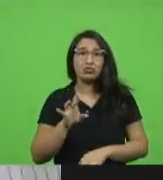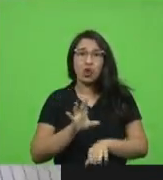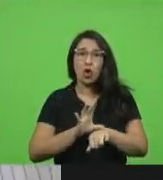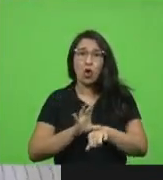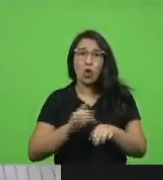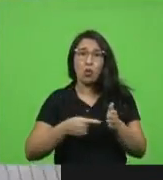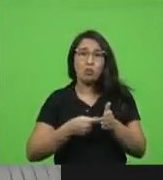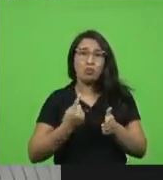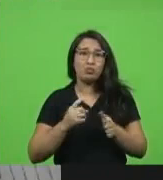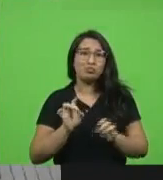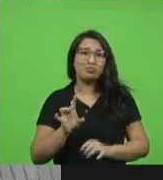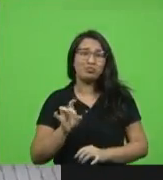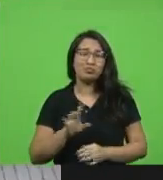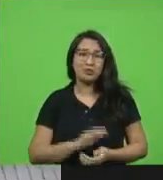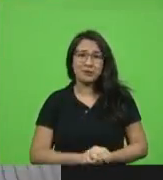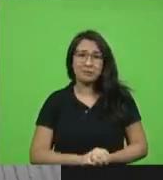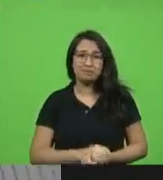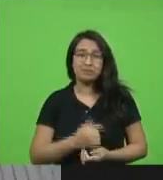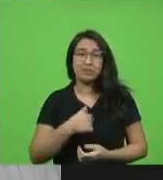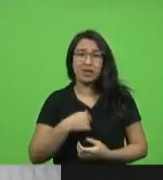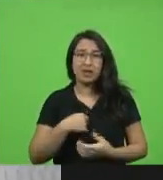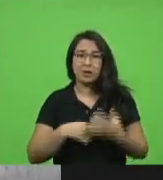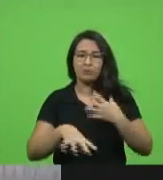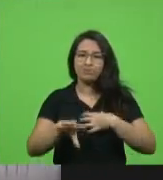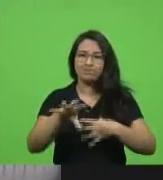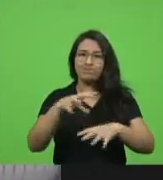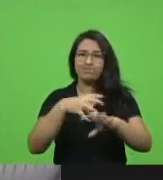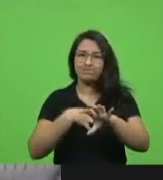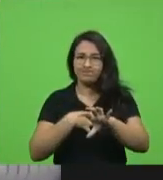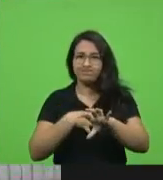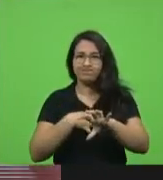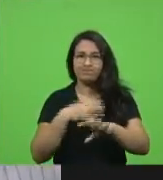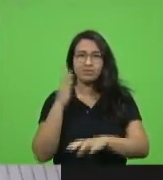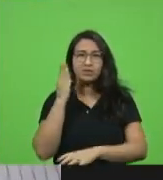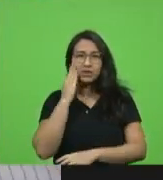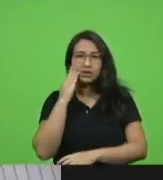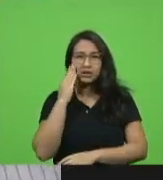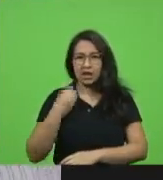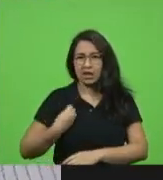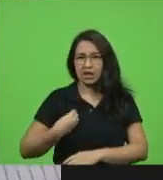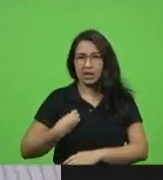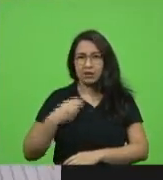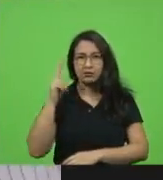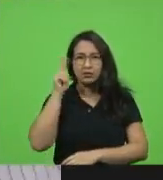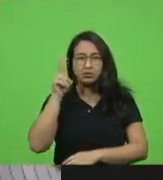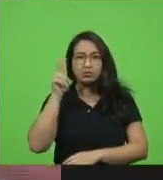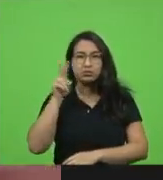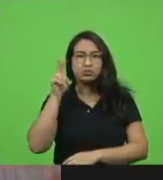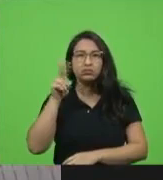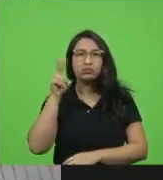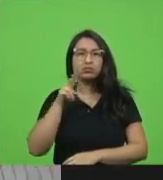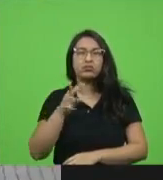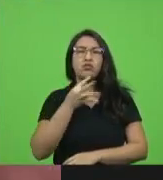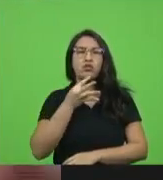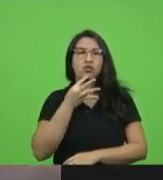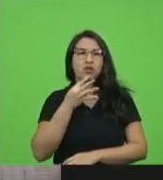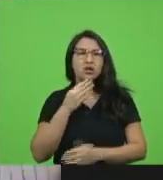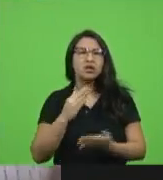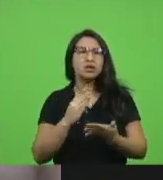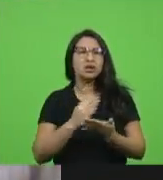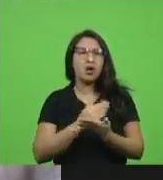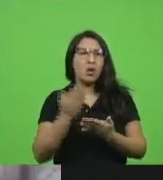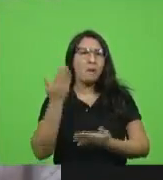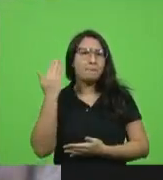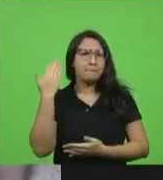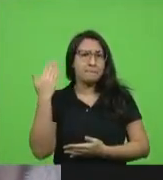mas que tem sensibilidade de vida que conheço as vezes que nós precisamos e